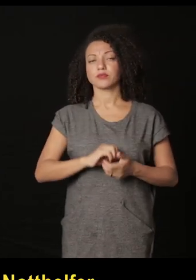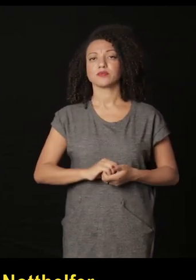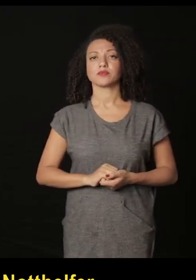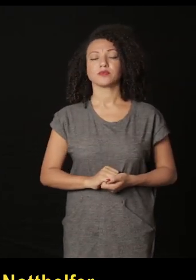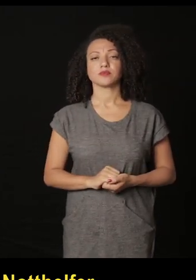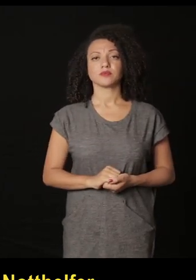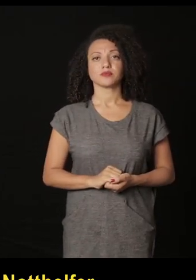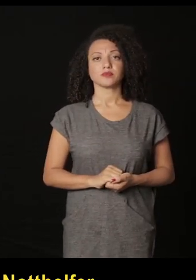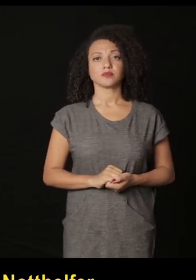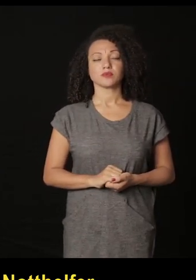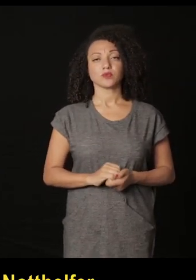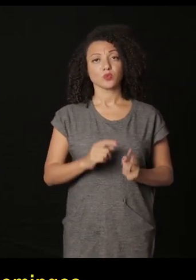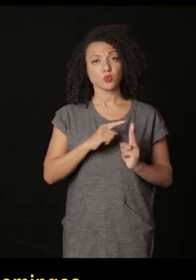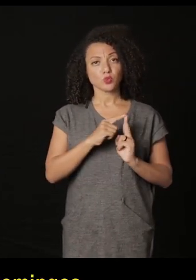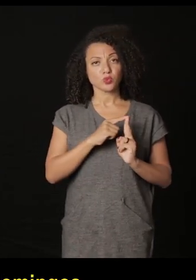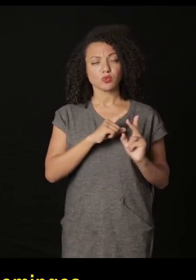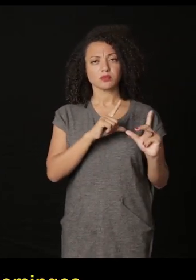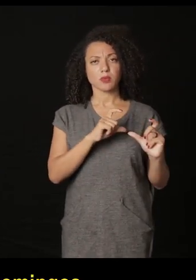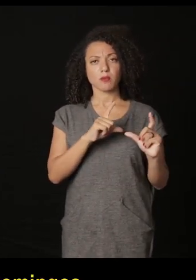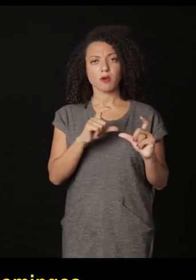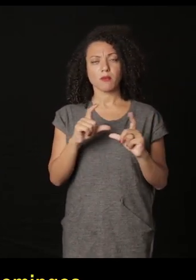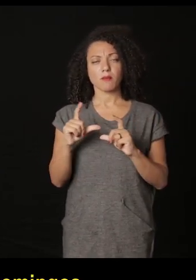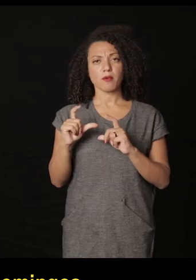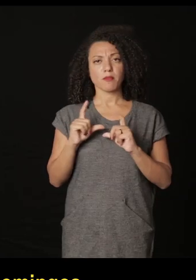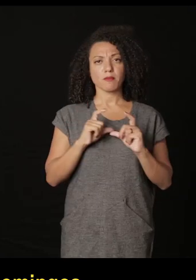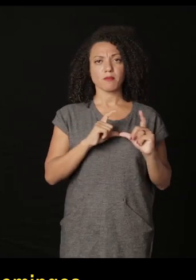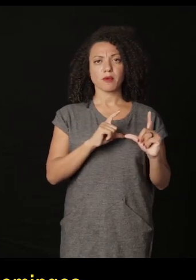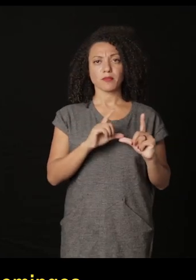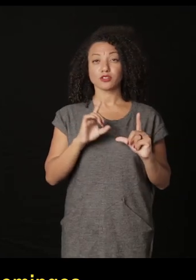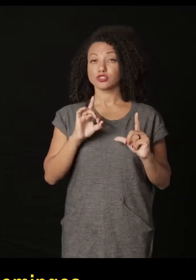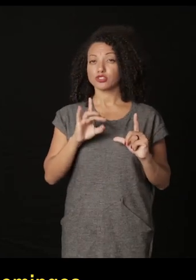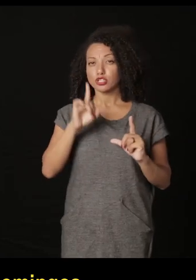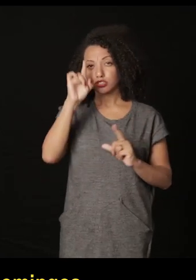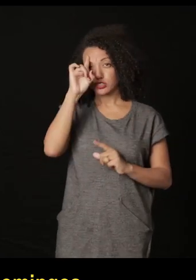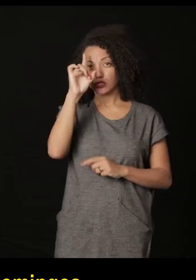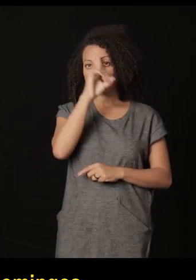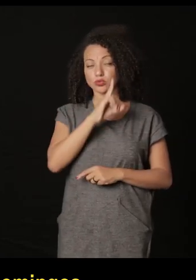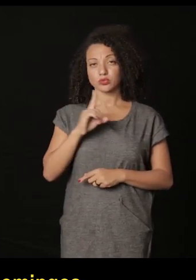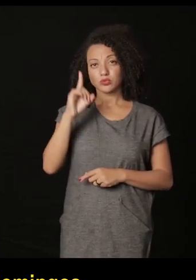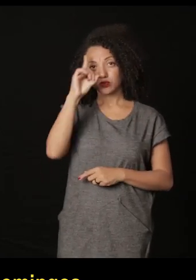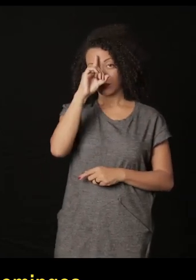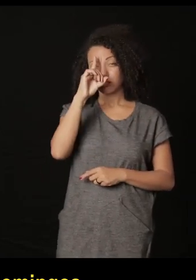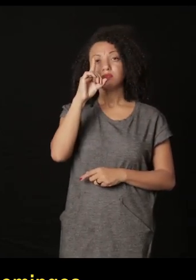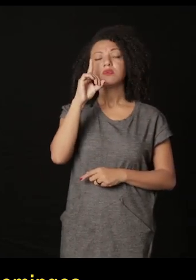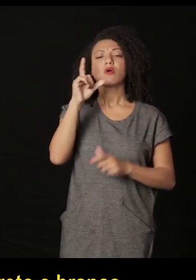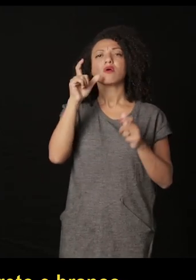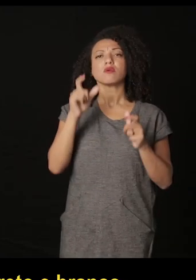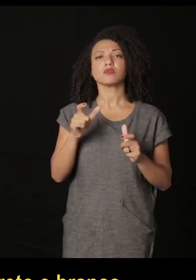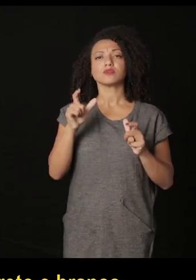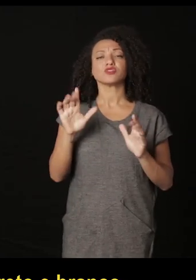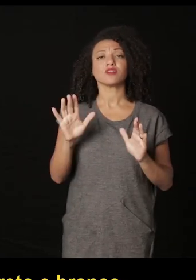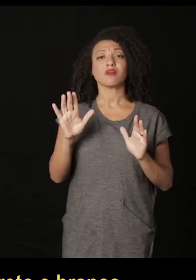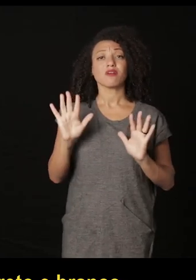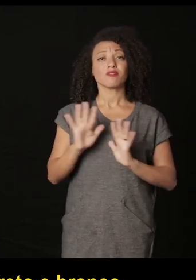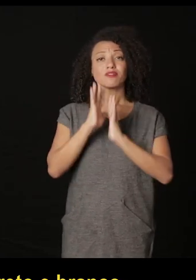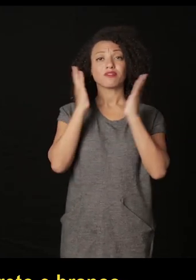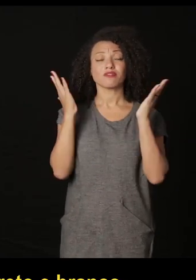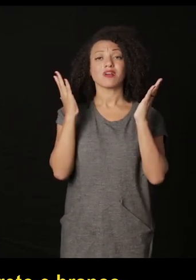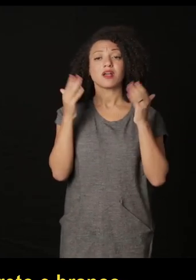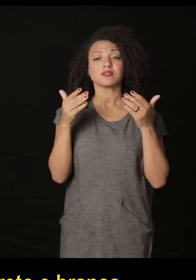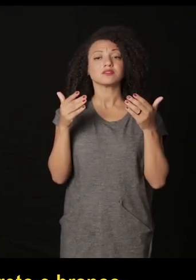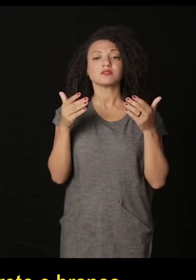reglas muito estrictas elas fotografiam somente o domingo em fiestas